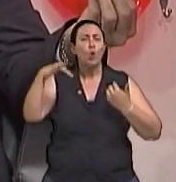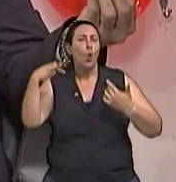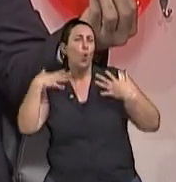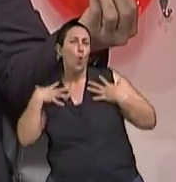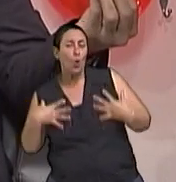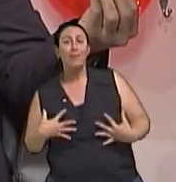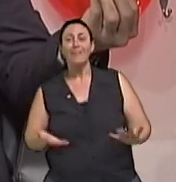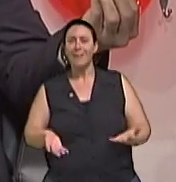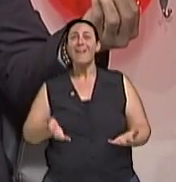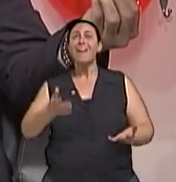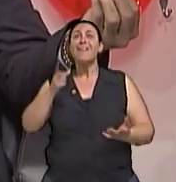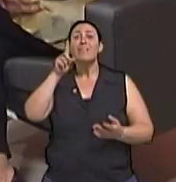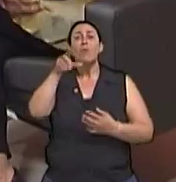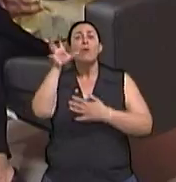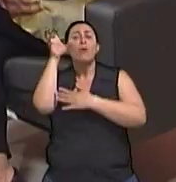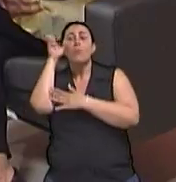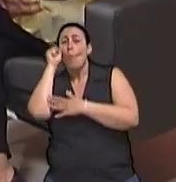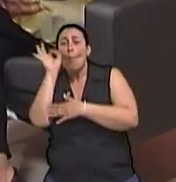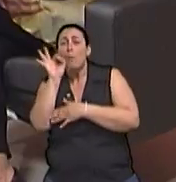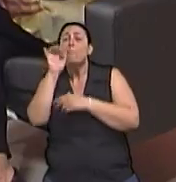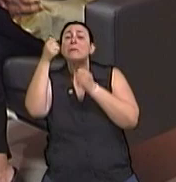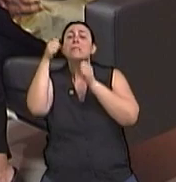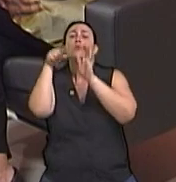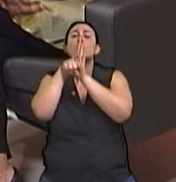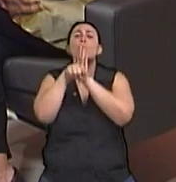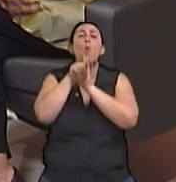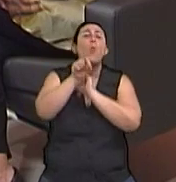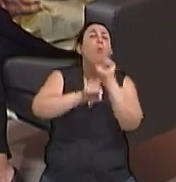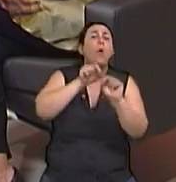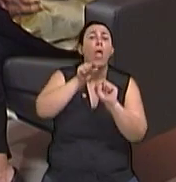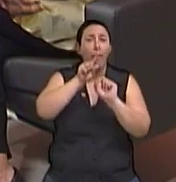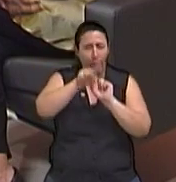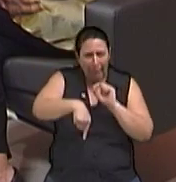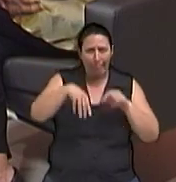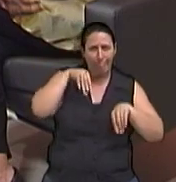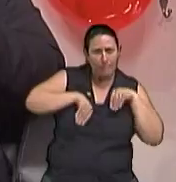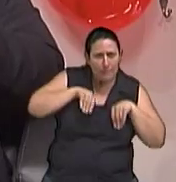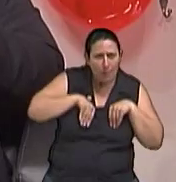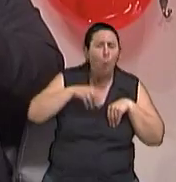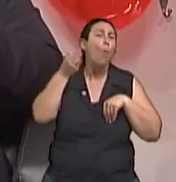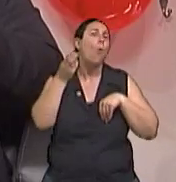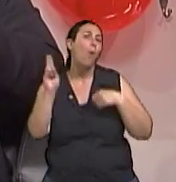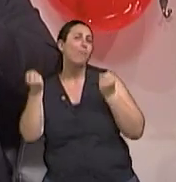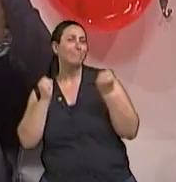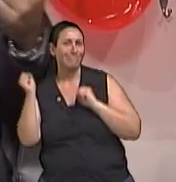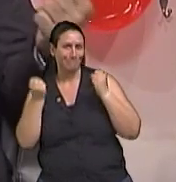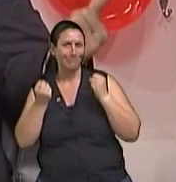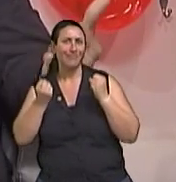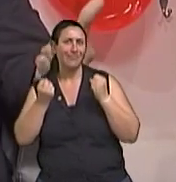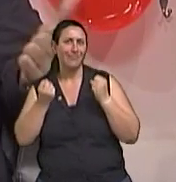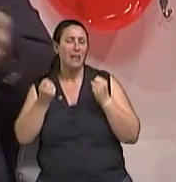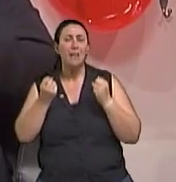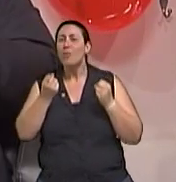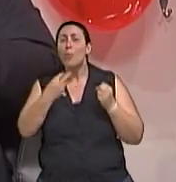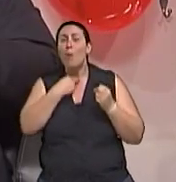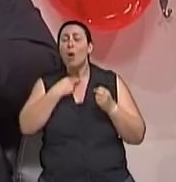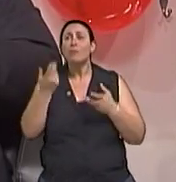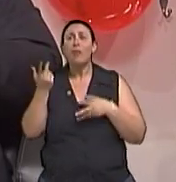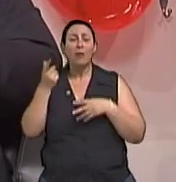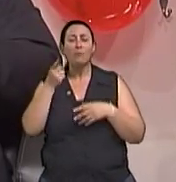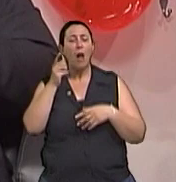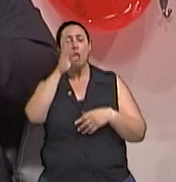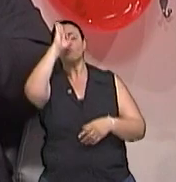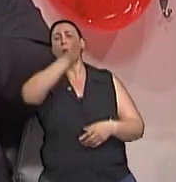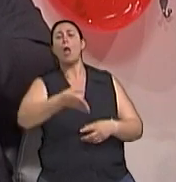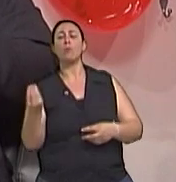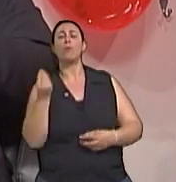neste caso específico, ela é um sintoma da depressão. E se tem que tratar a depressão. Usar esse tipo de medicamento